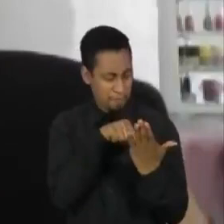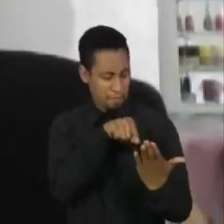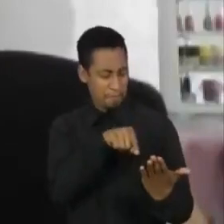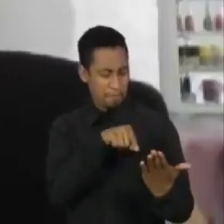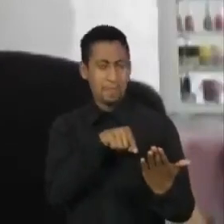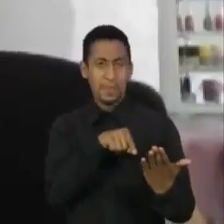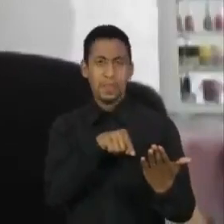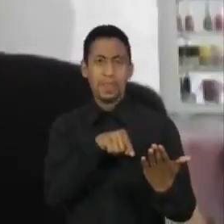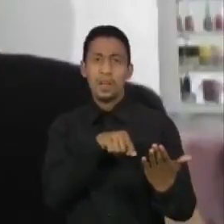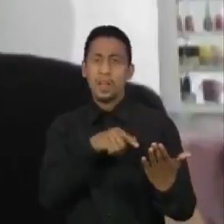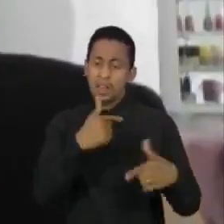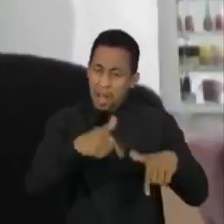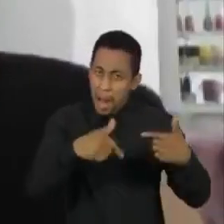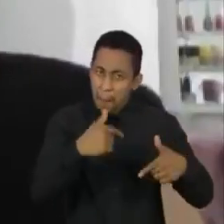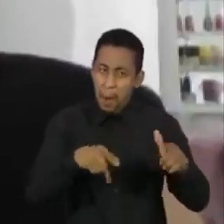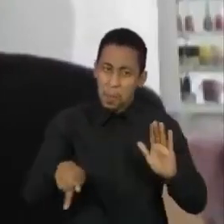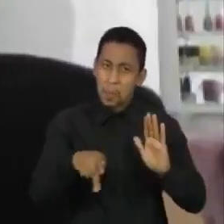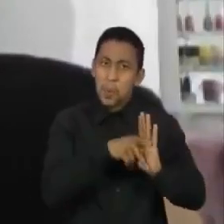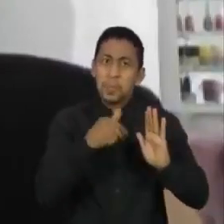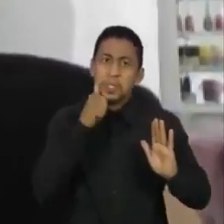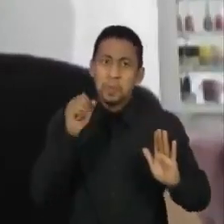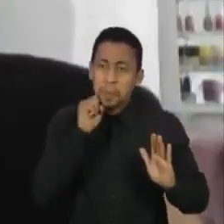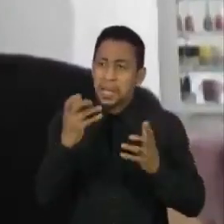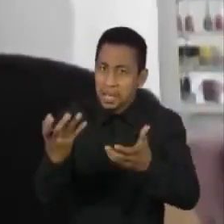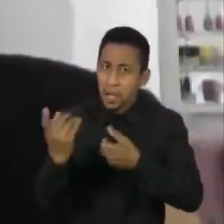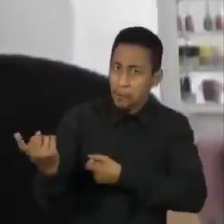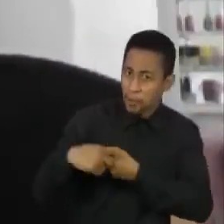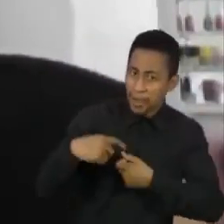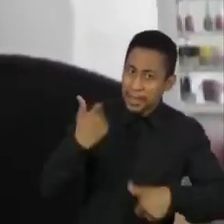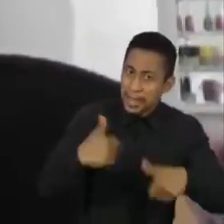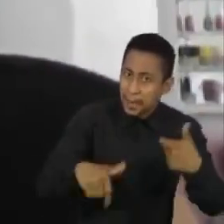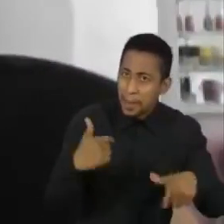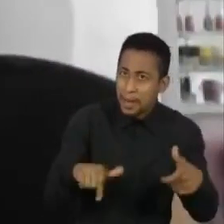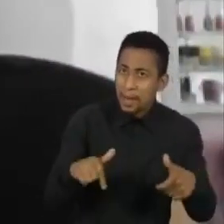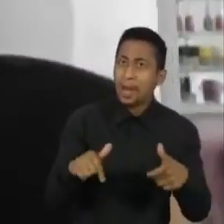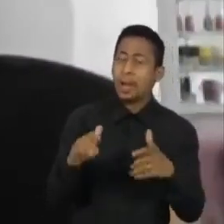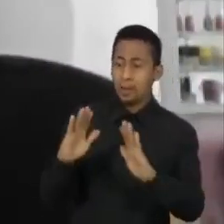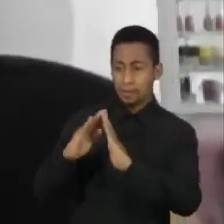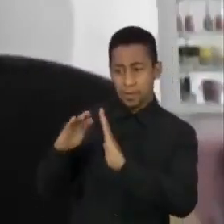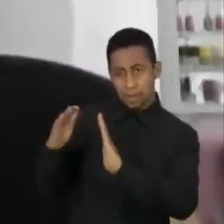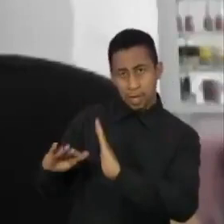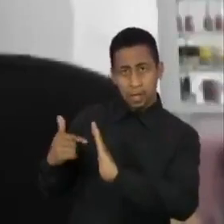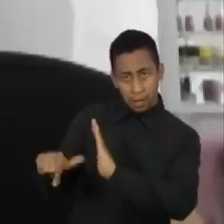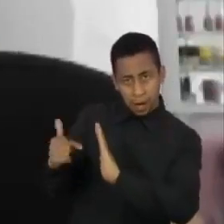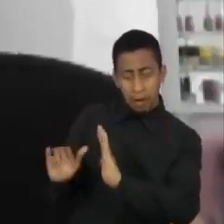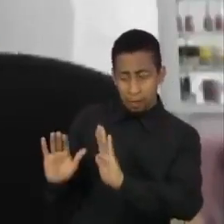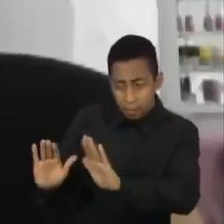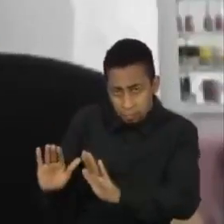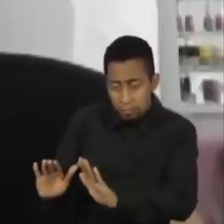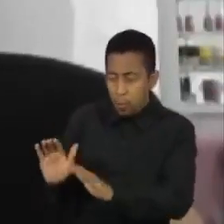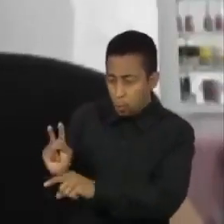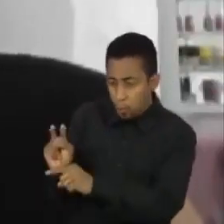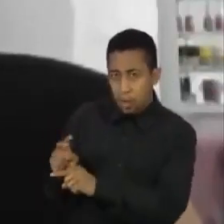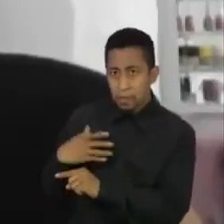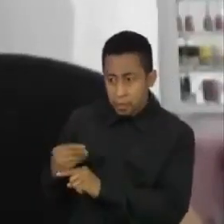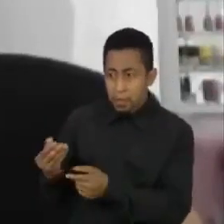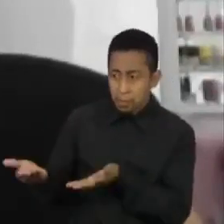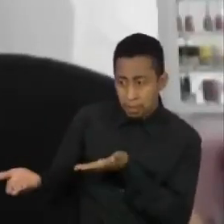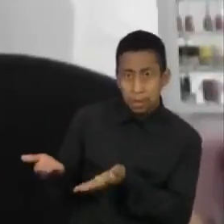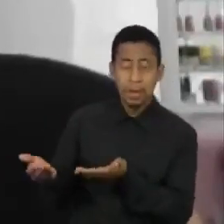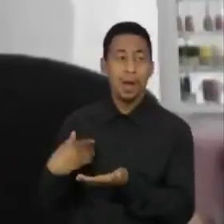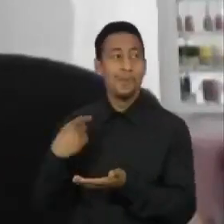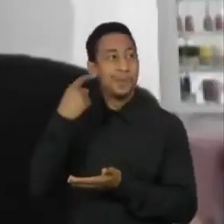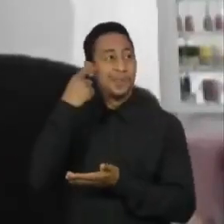para mães que querem retornar o mercado de trabalho, as mães abólicas, eu falei, poxa, realmente é uma empresa que está